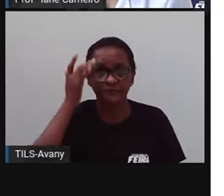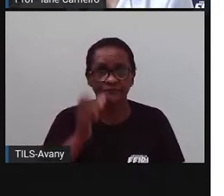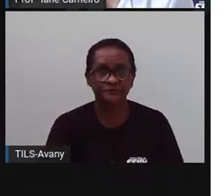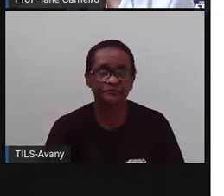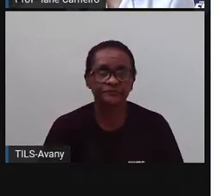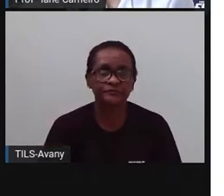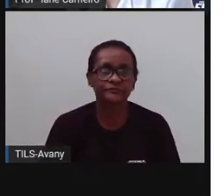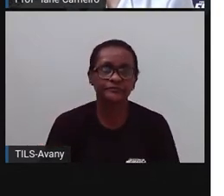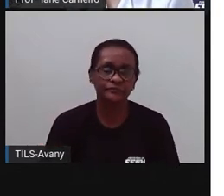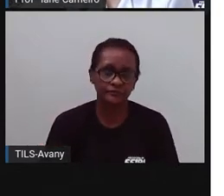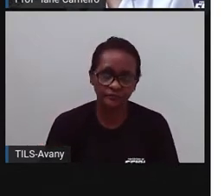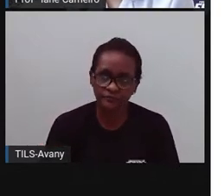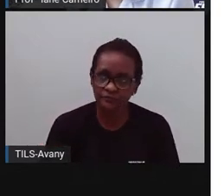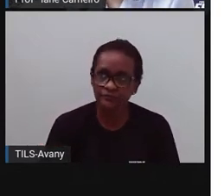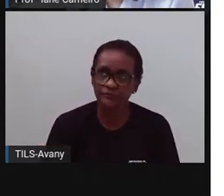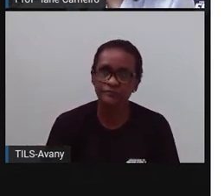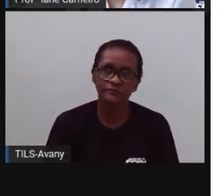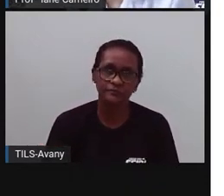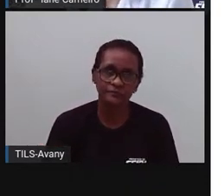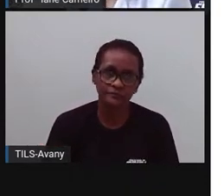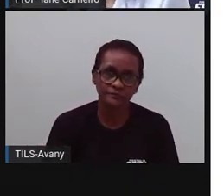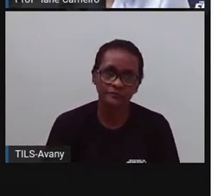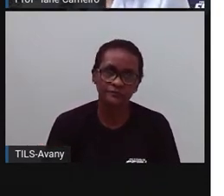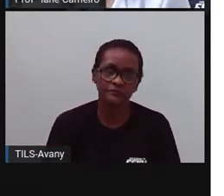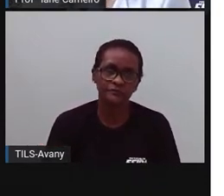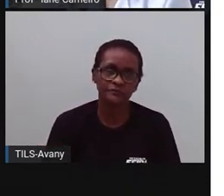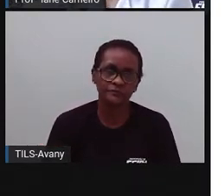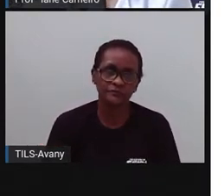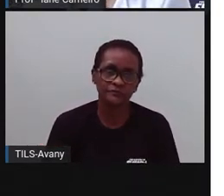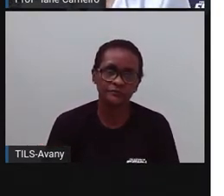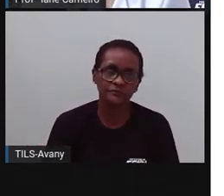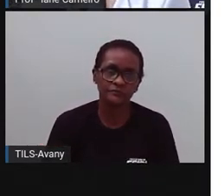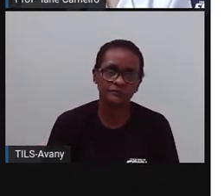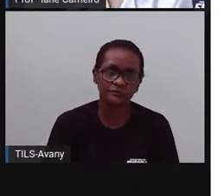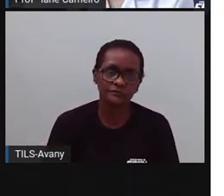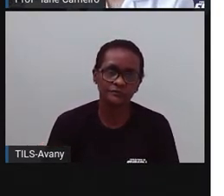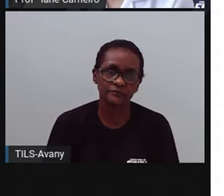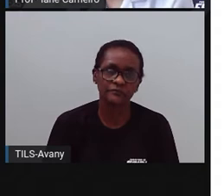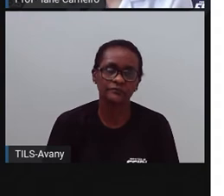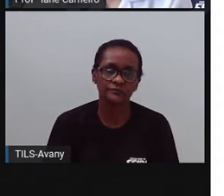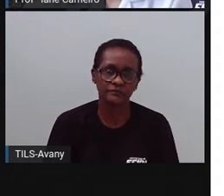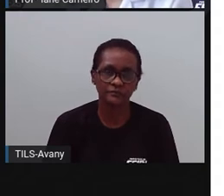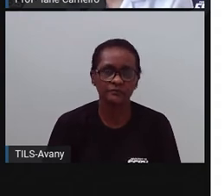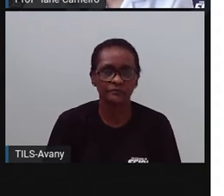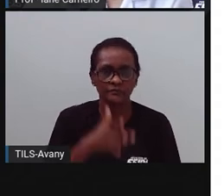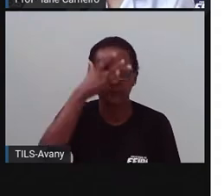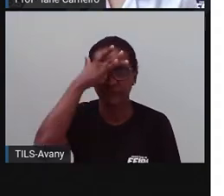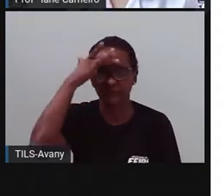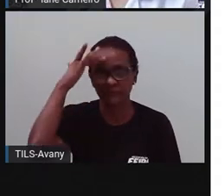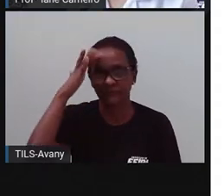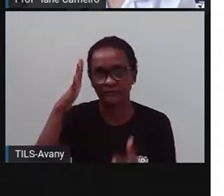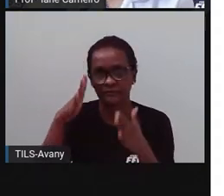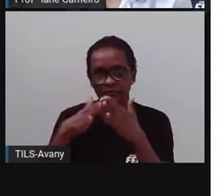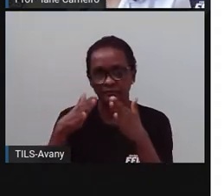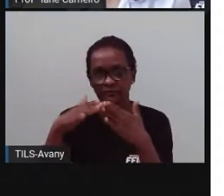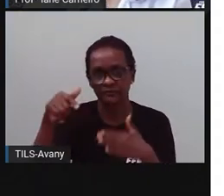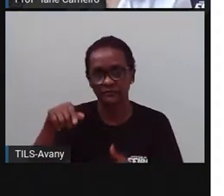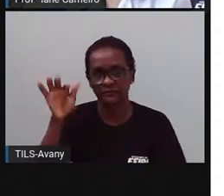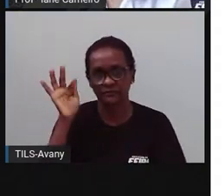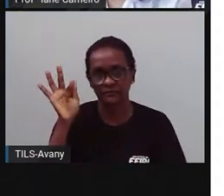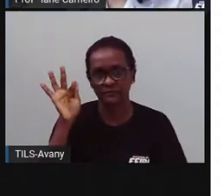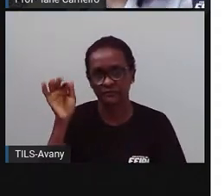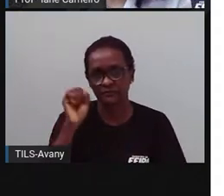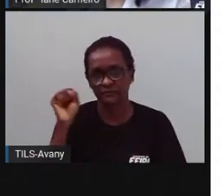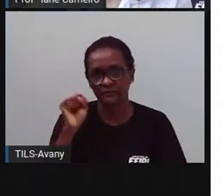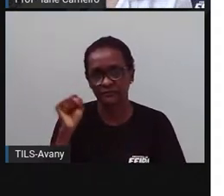pessoas, né? 619 mil, 619 pessoas habitando em nossa cidade. Então